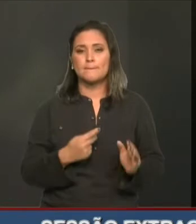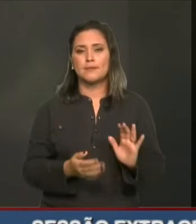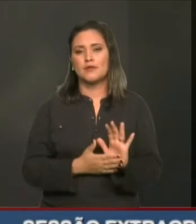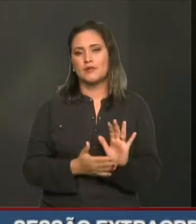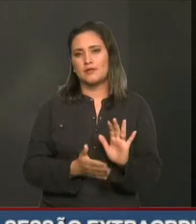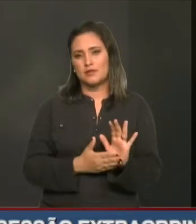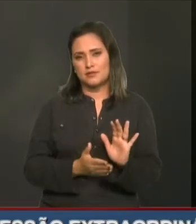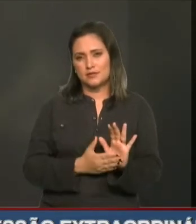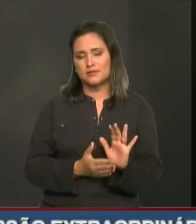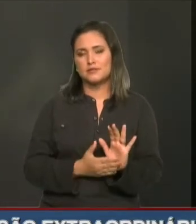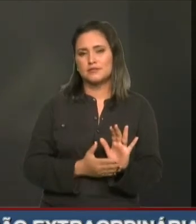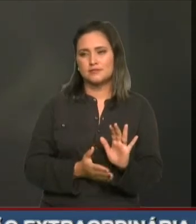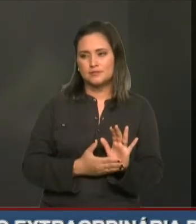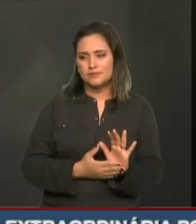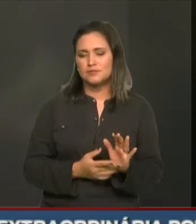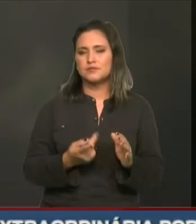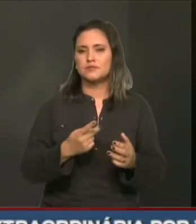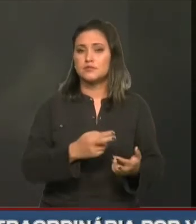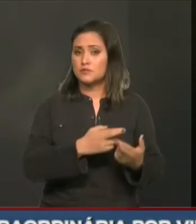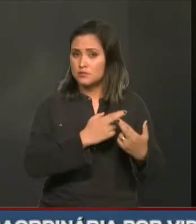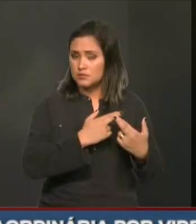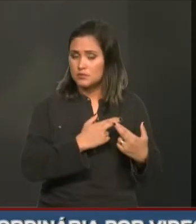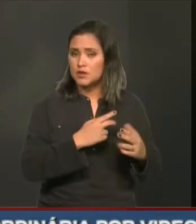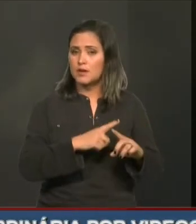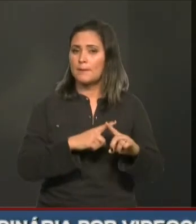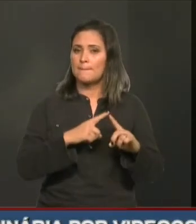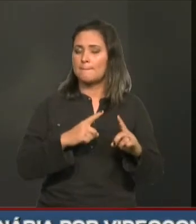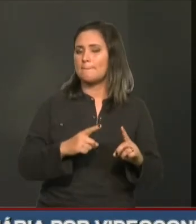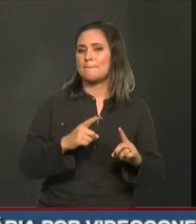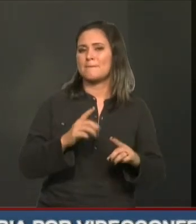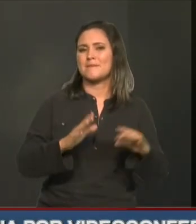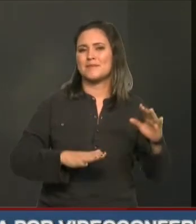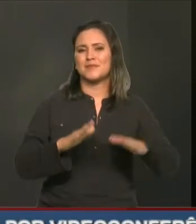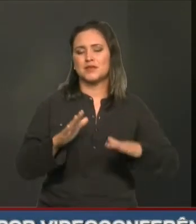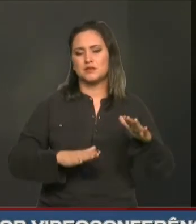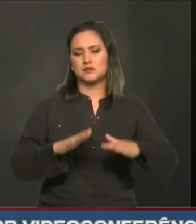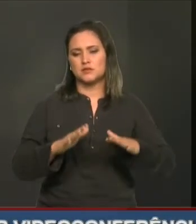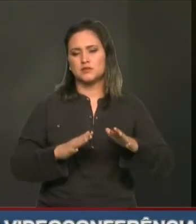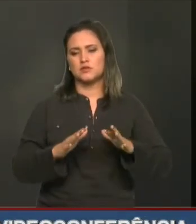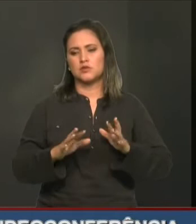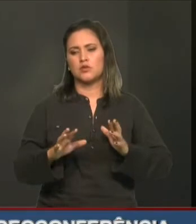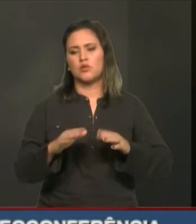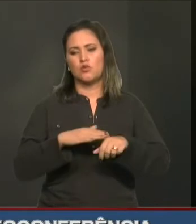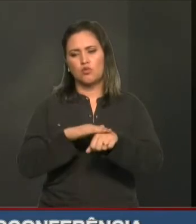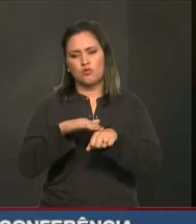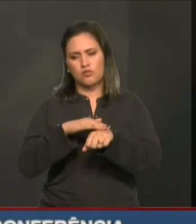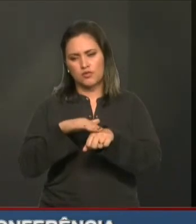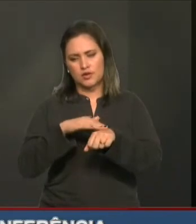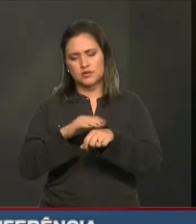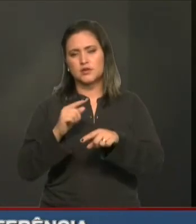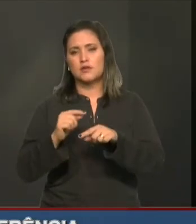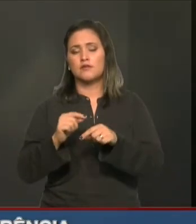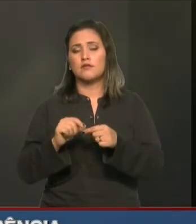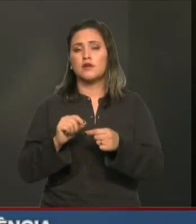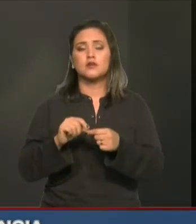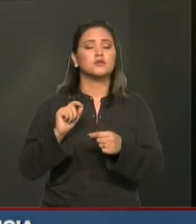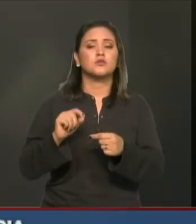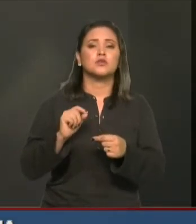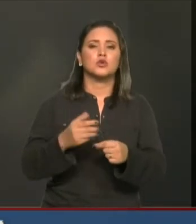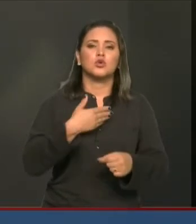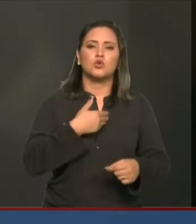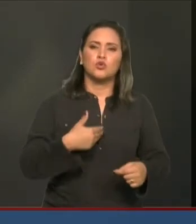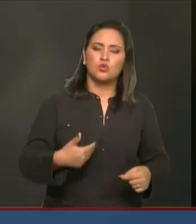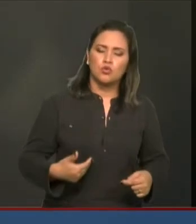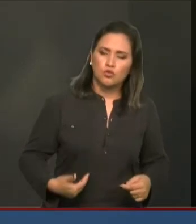e as atribuições até onde ele pode ir. E, de repente, um bom diálogo faz com que o governo envie de uma forma plena e